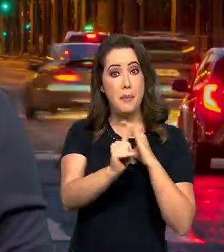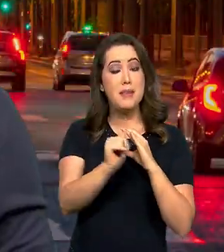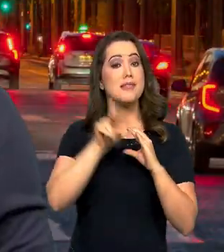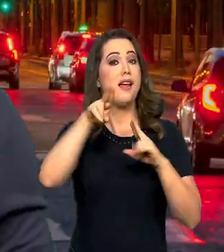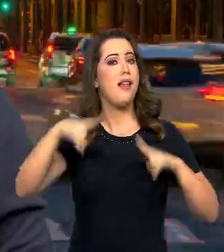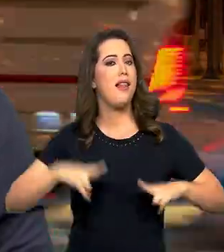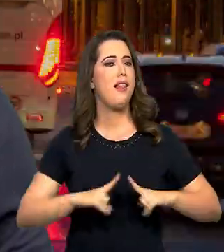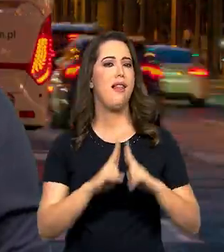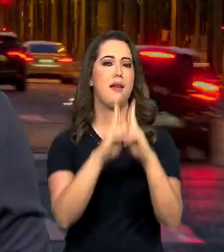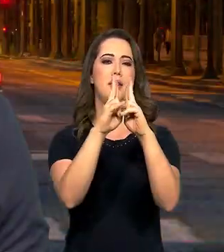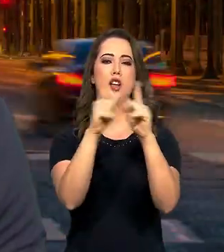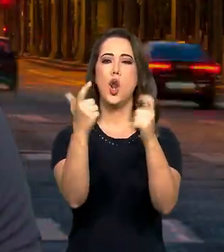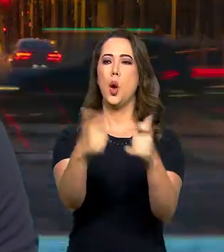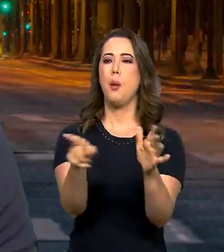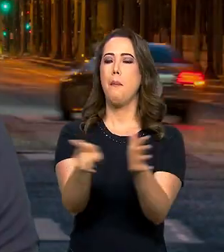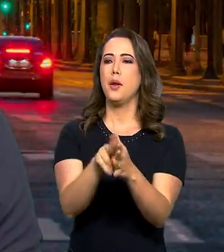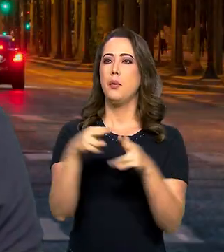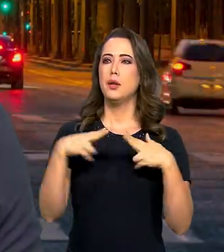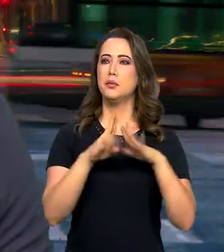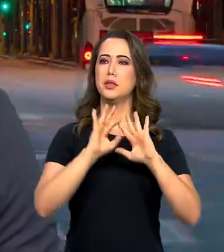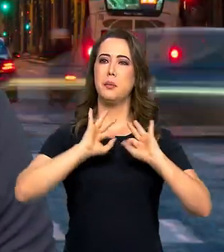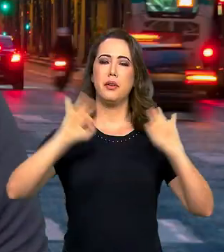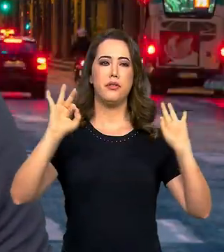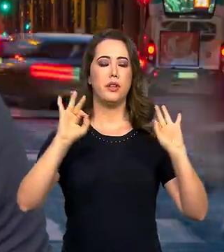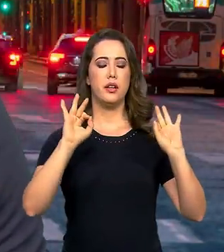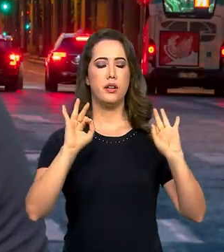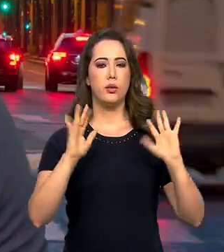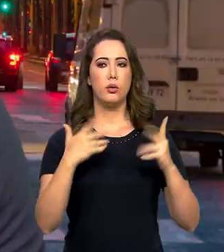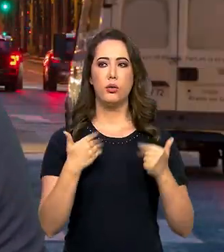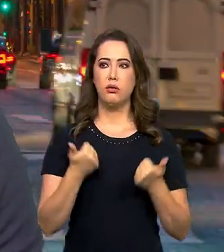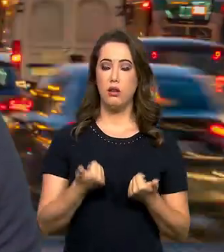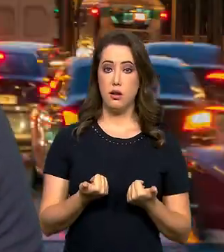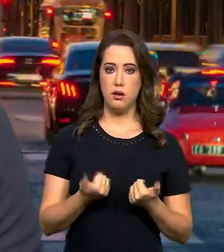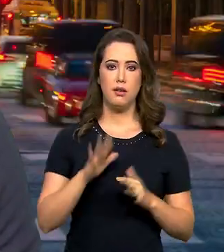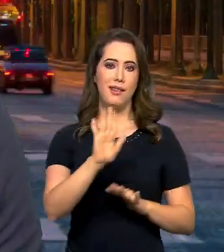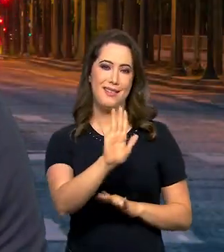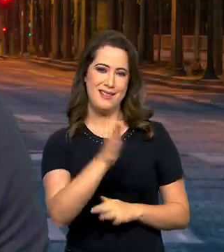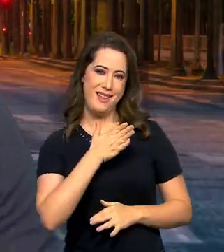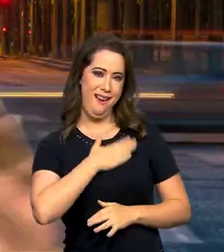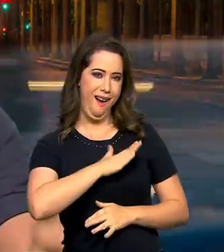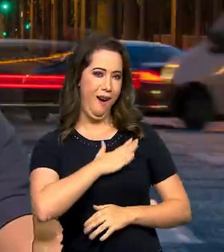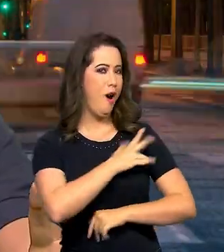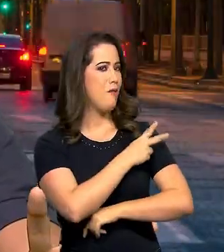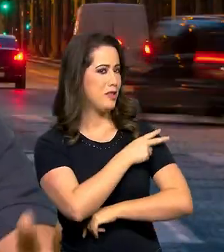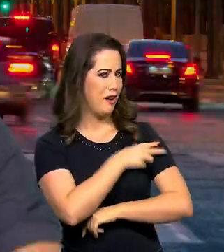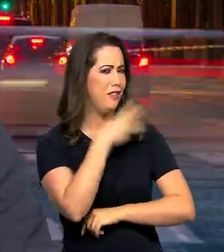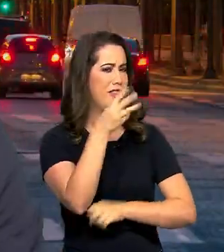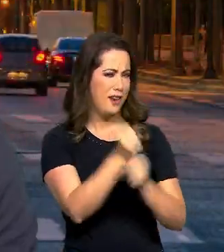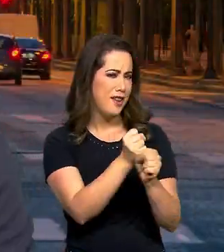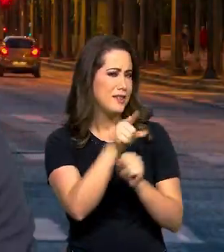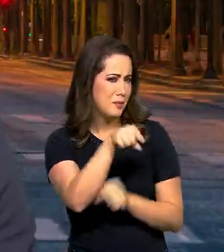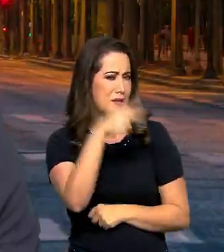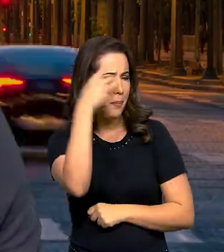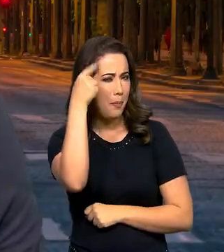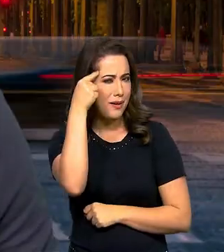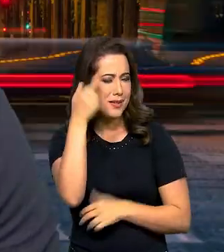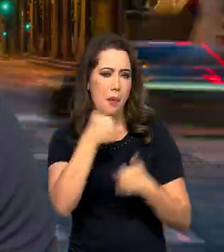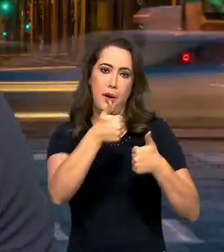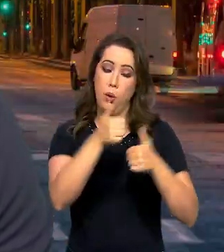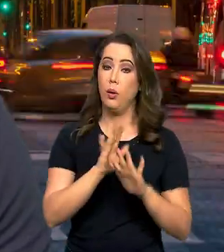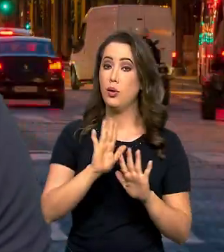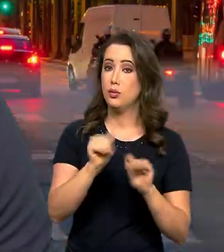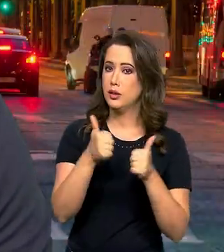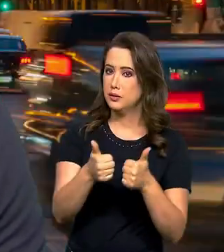quem sabe direto da Champs-Élysées. Já pensou que maravilha, rapaz? Calma, chefe, você tem até 3 anos